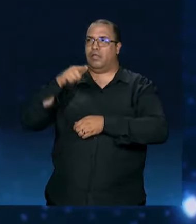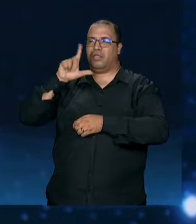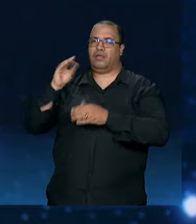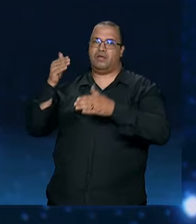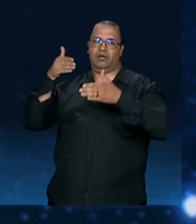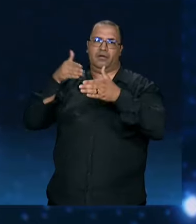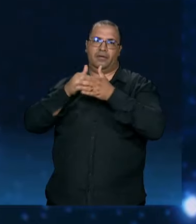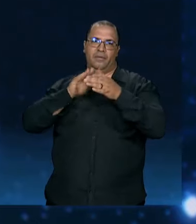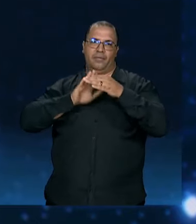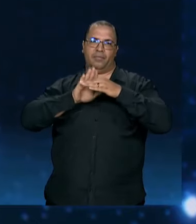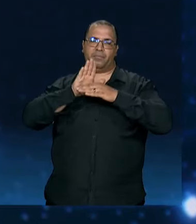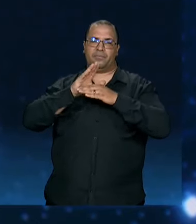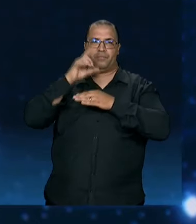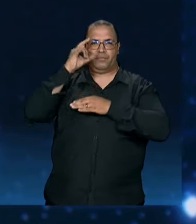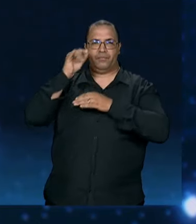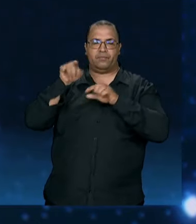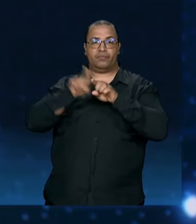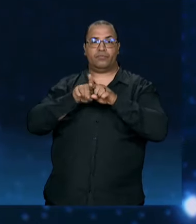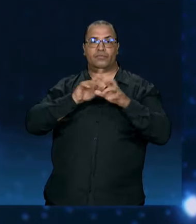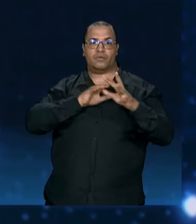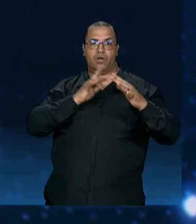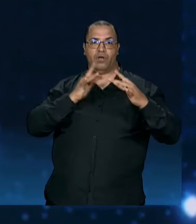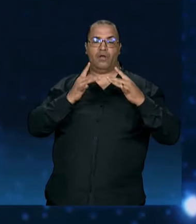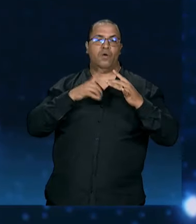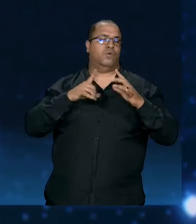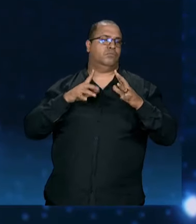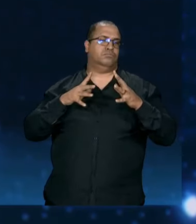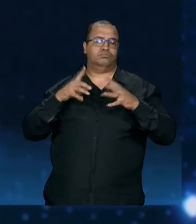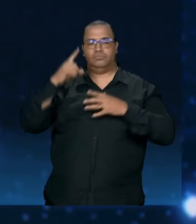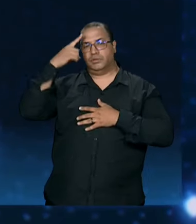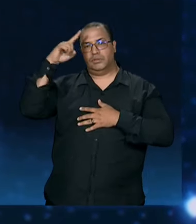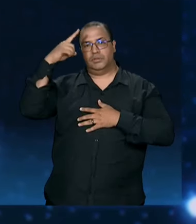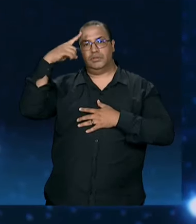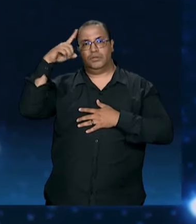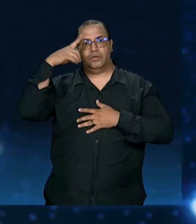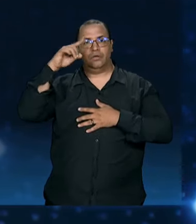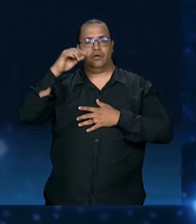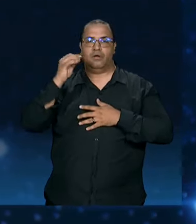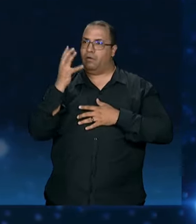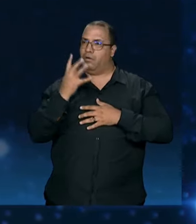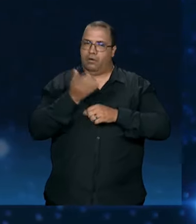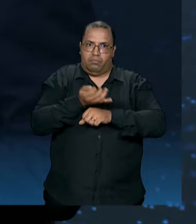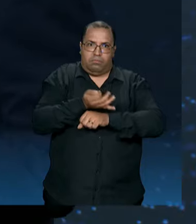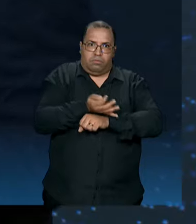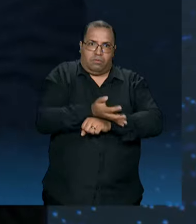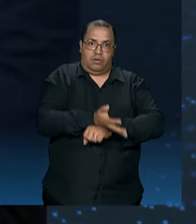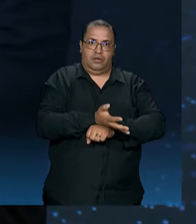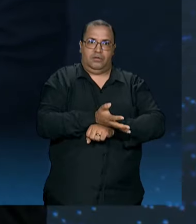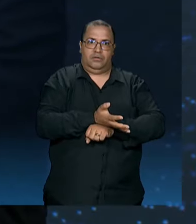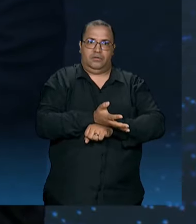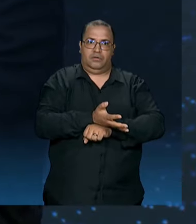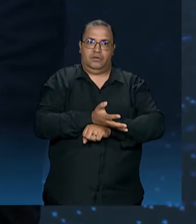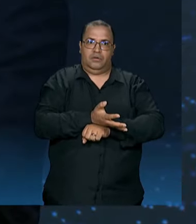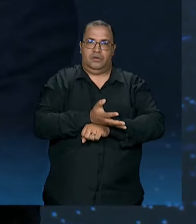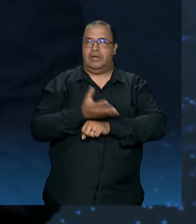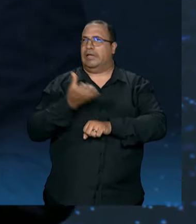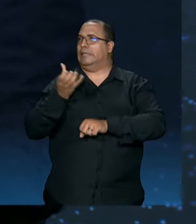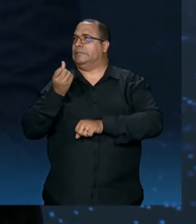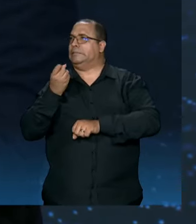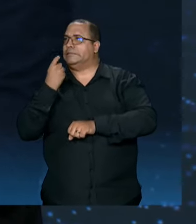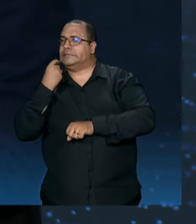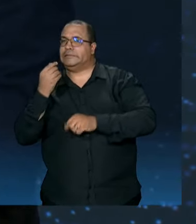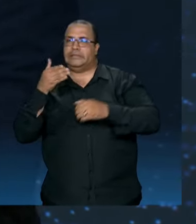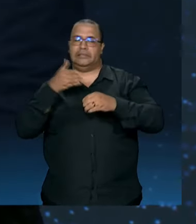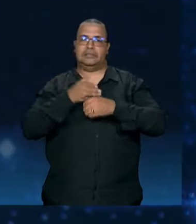coloquei no meu Instagram, na minha rede social, todos os dias, porque eu virei à noite, gente, eu virei à noite, de sexta para